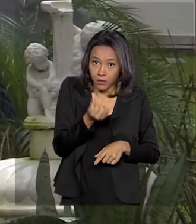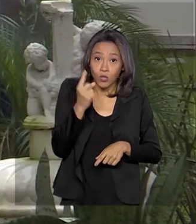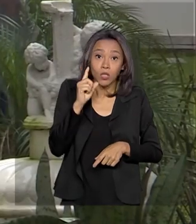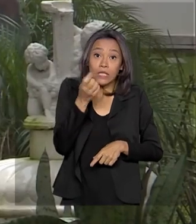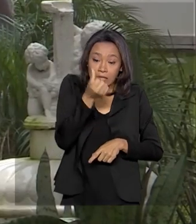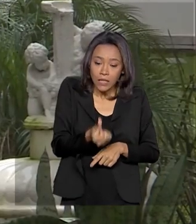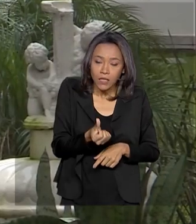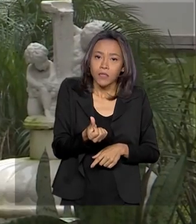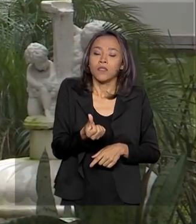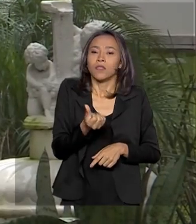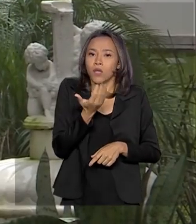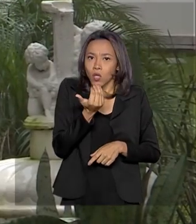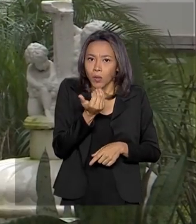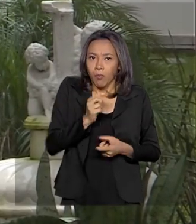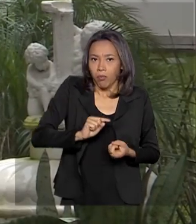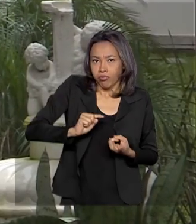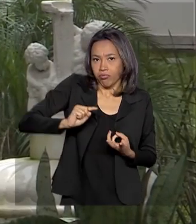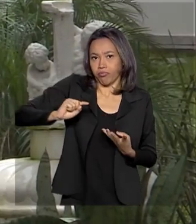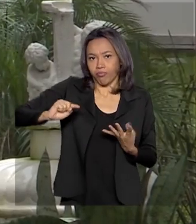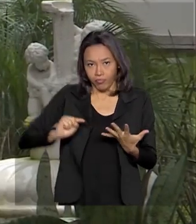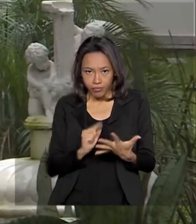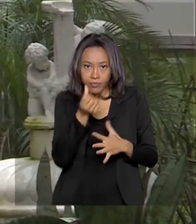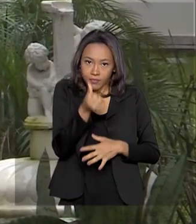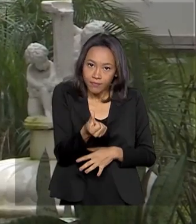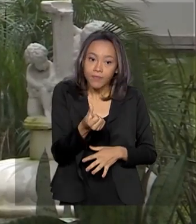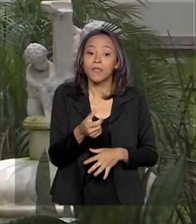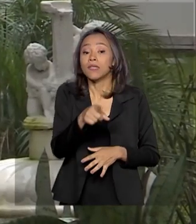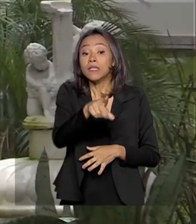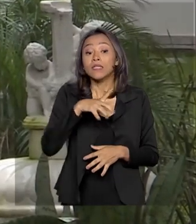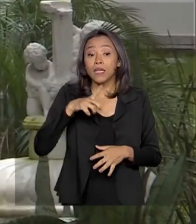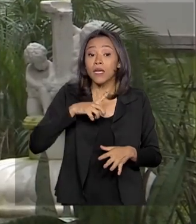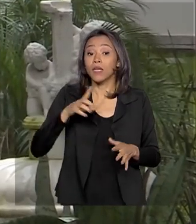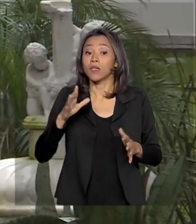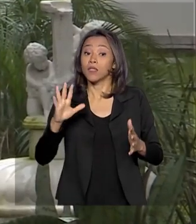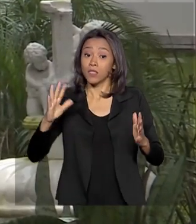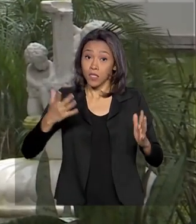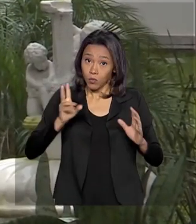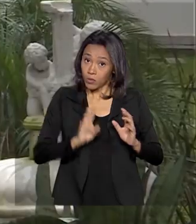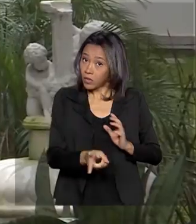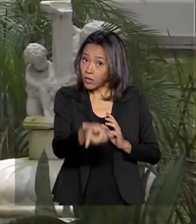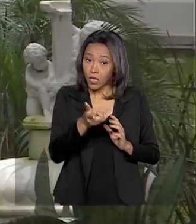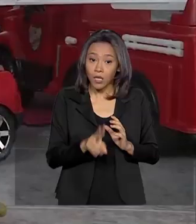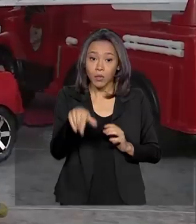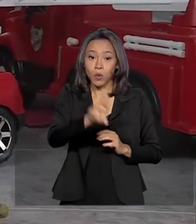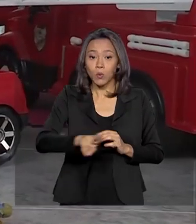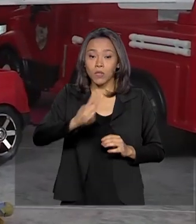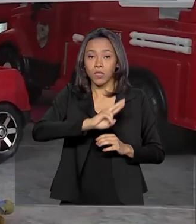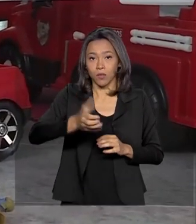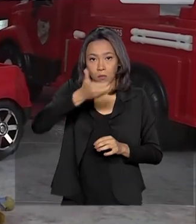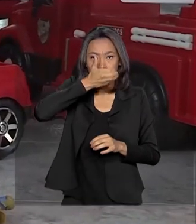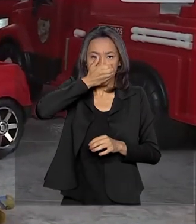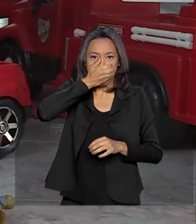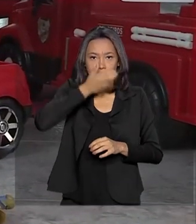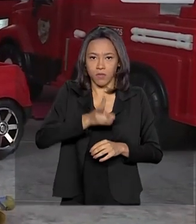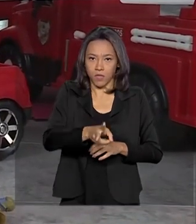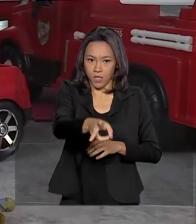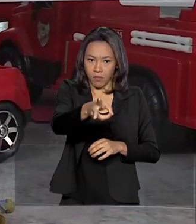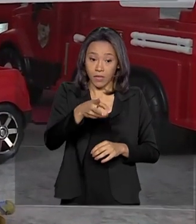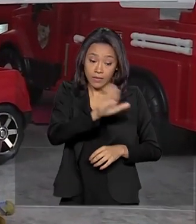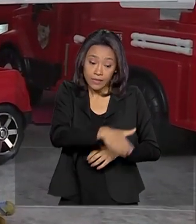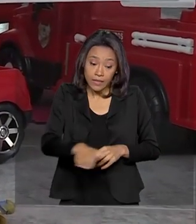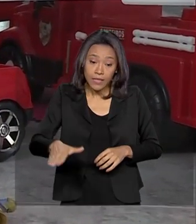permitida a circulação e interação em alguns momentos do dia, desde que usem a máscara cirúrgica. Para as crianças,